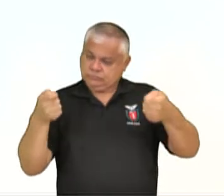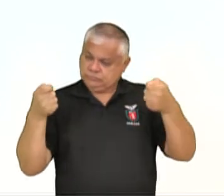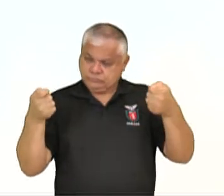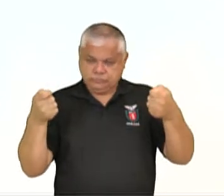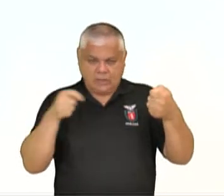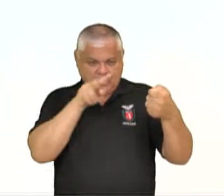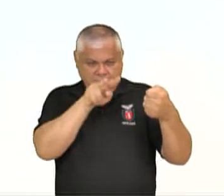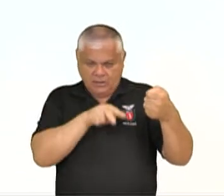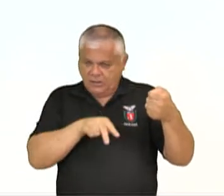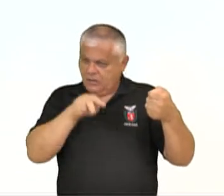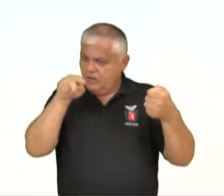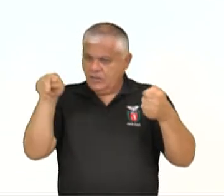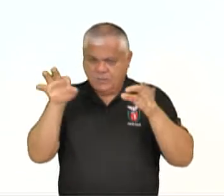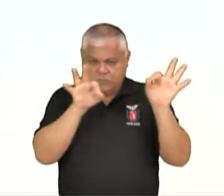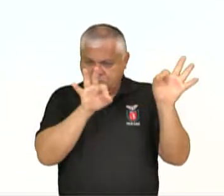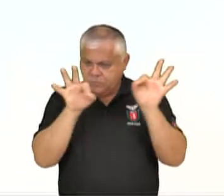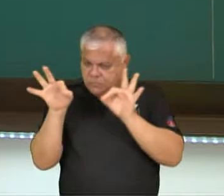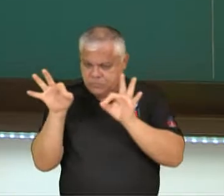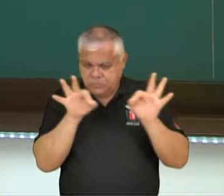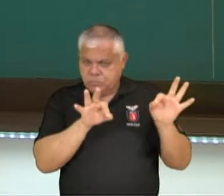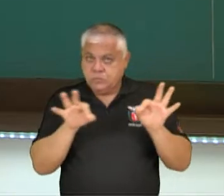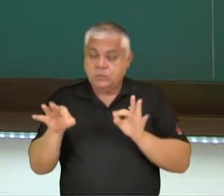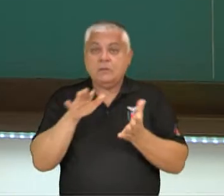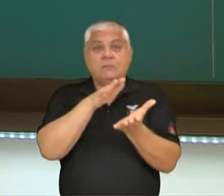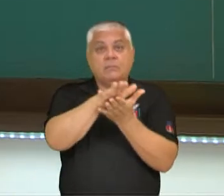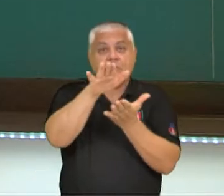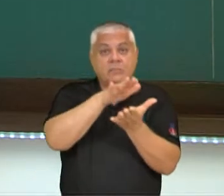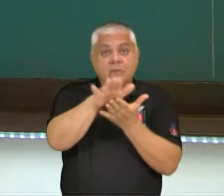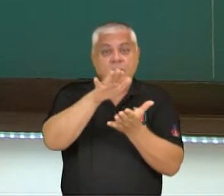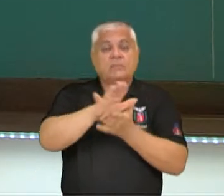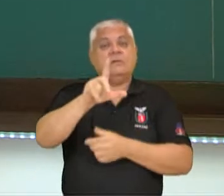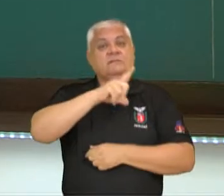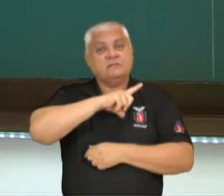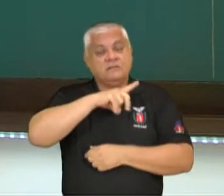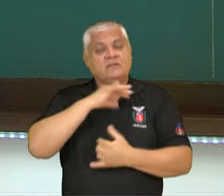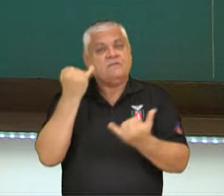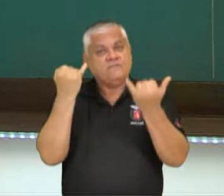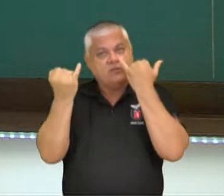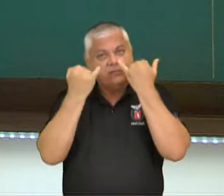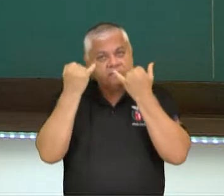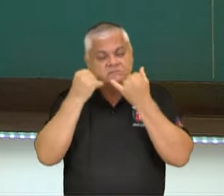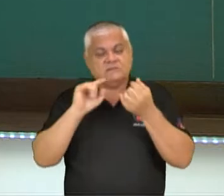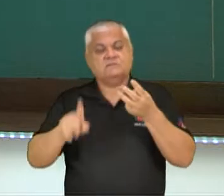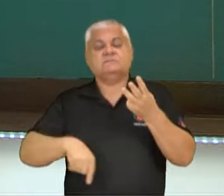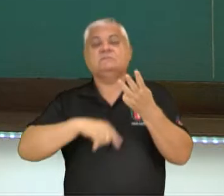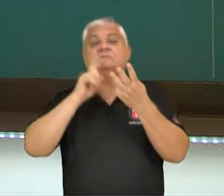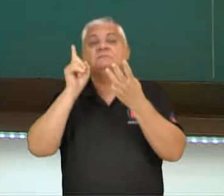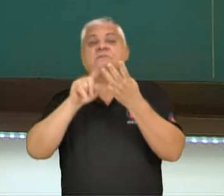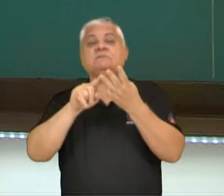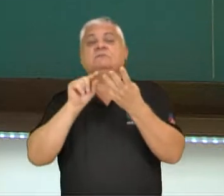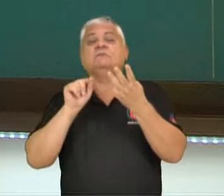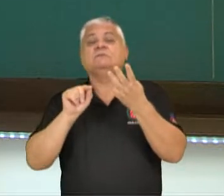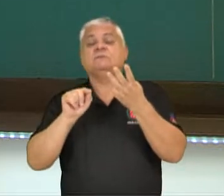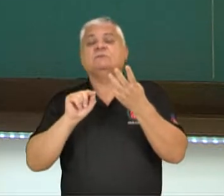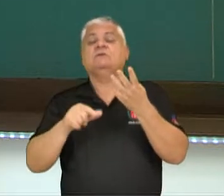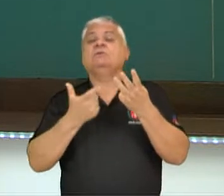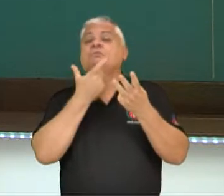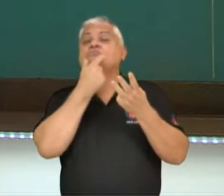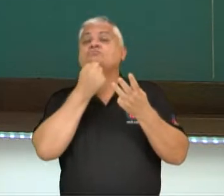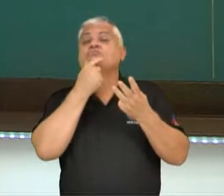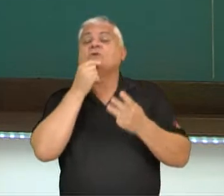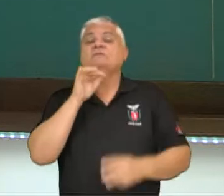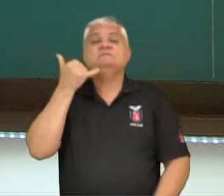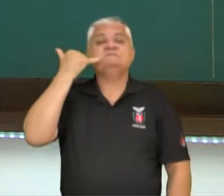impresso, o local onde também é possível encontrar textos informativos. E na terceira imagem temos ali a figura de um